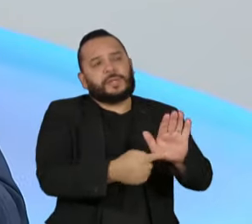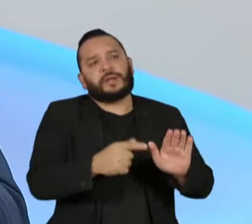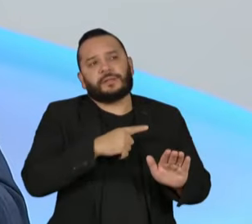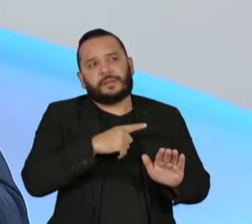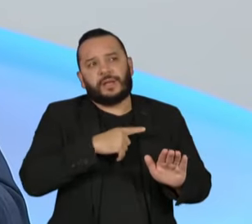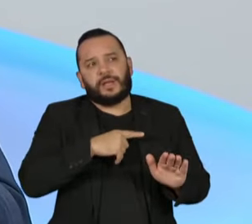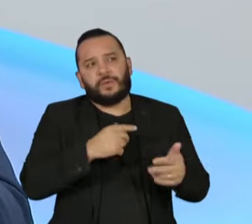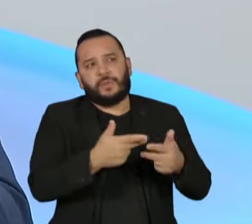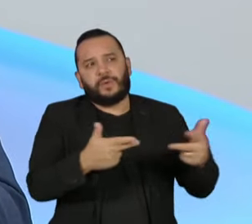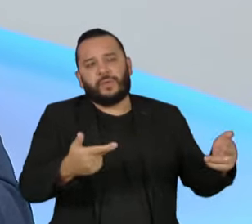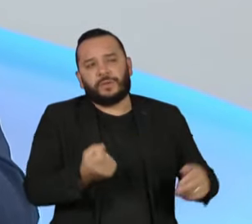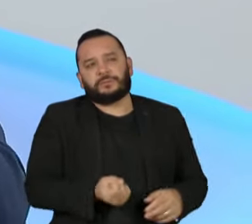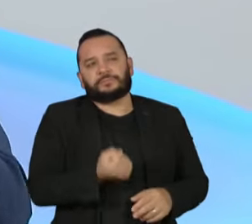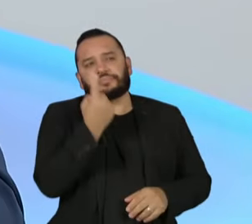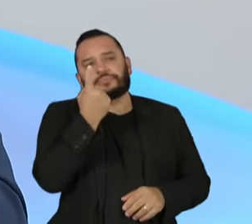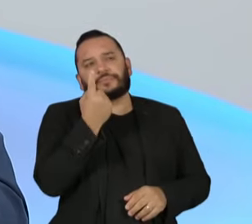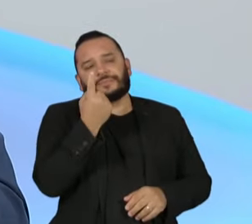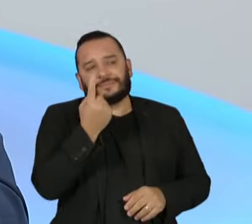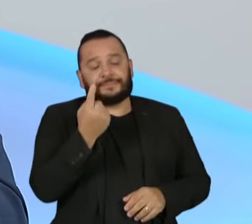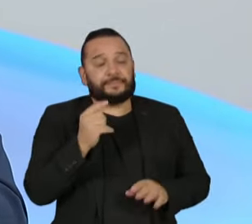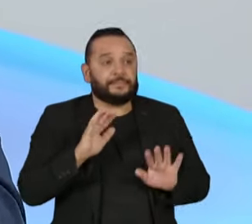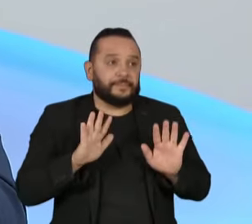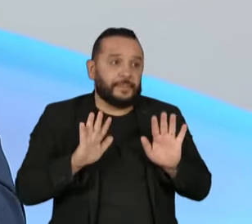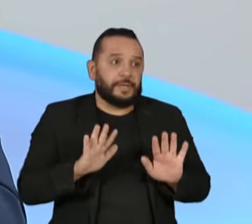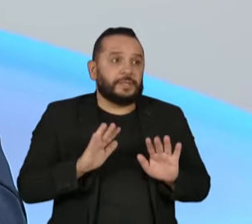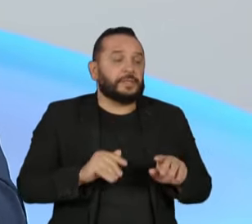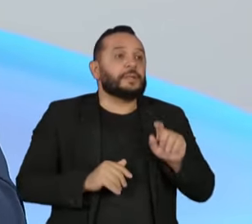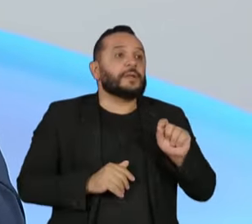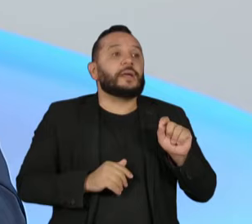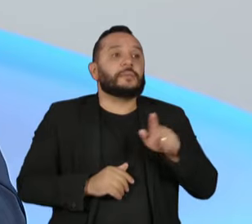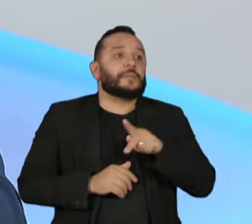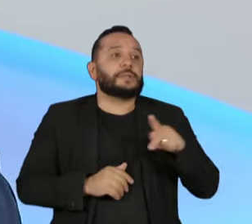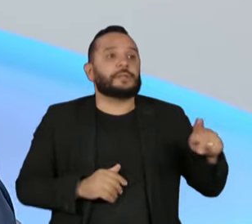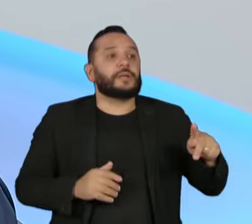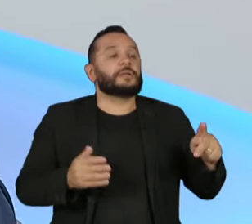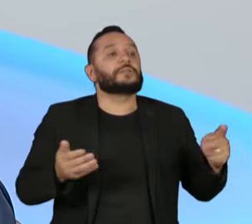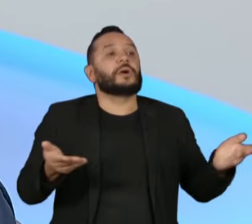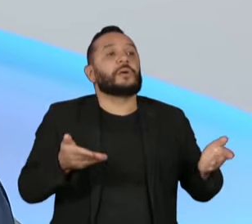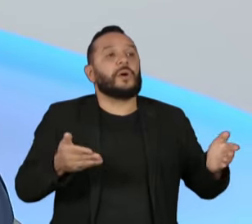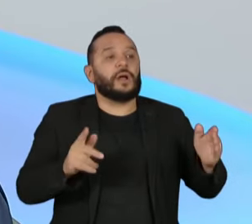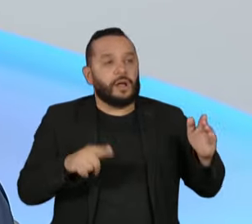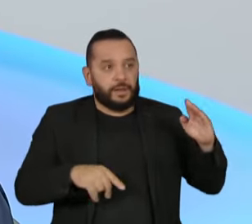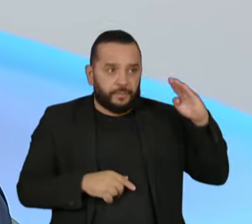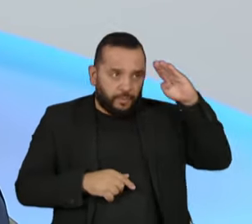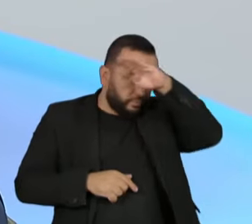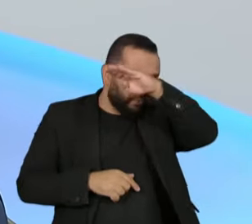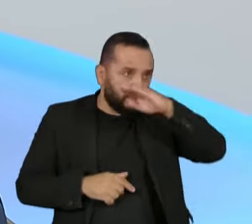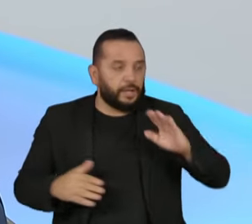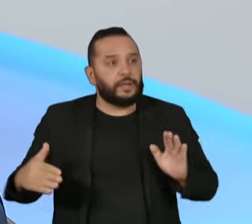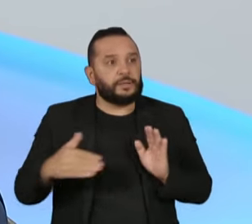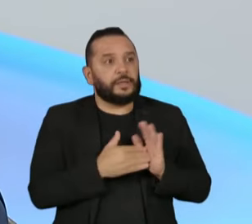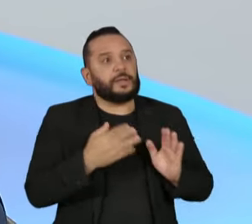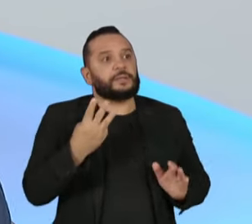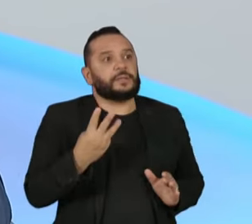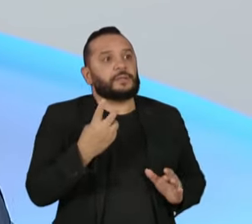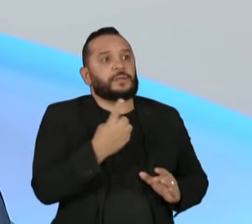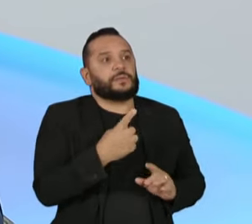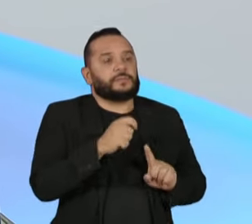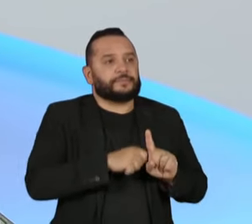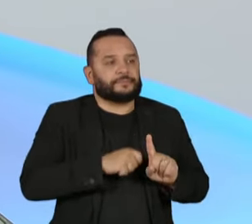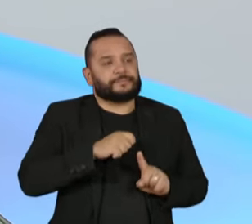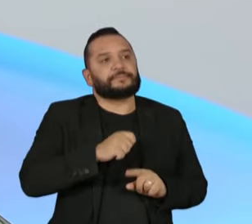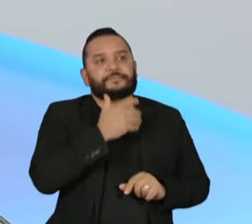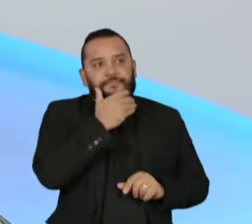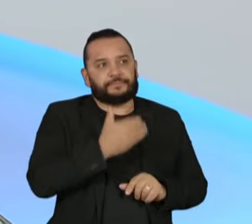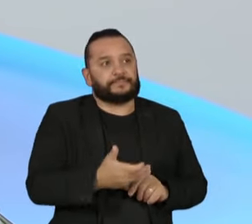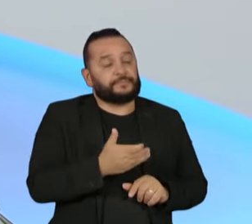estranha aqui. Mas quem é presidente é Jair Messias Bolsonaro, até 31 de dezembro. É ele